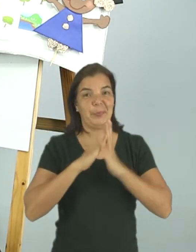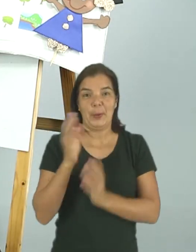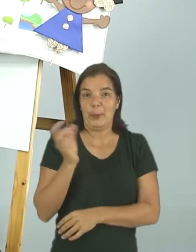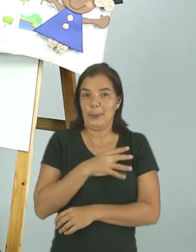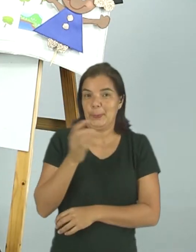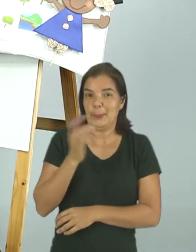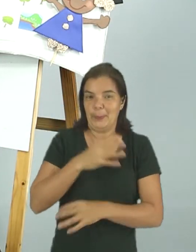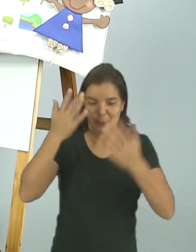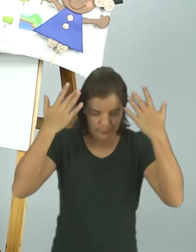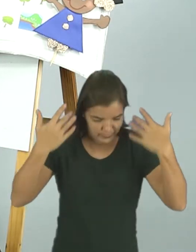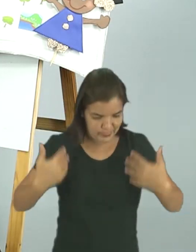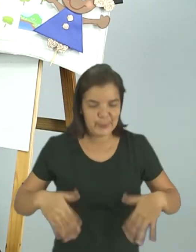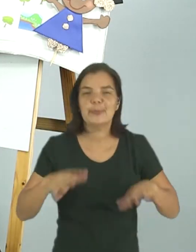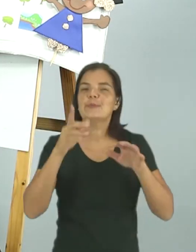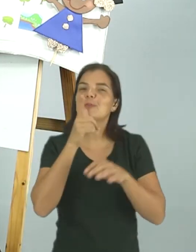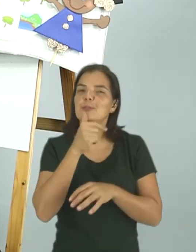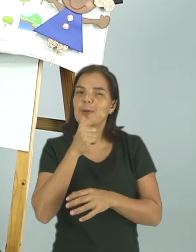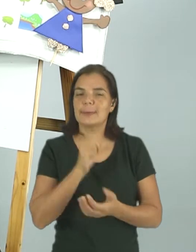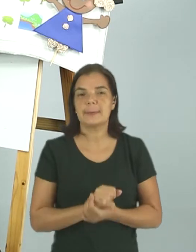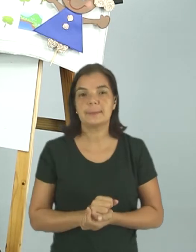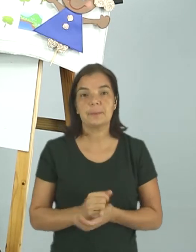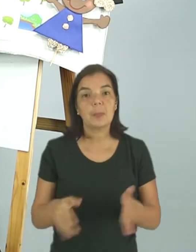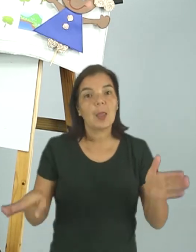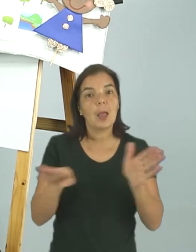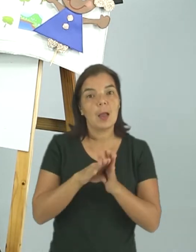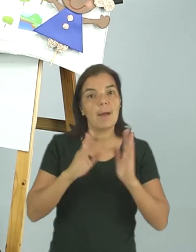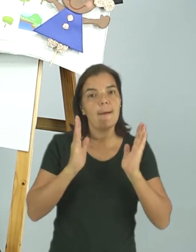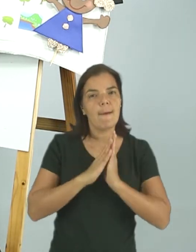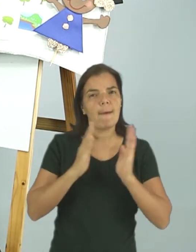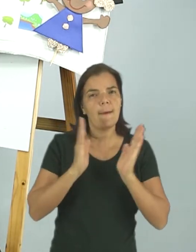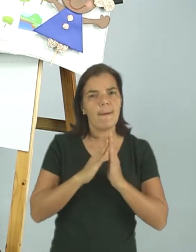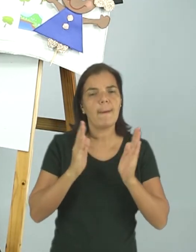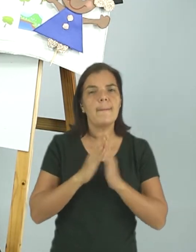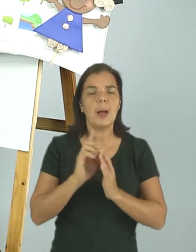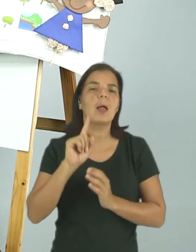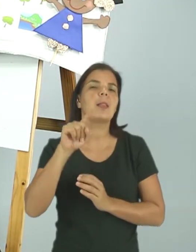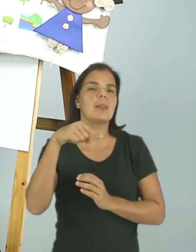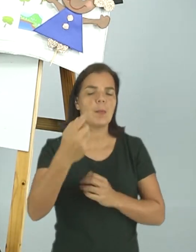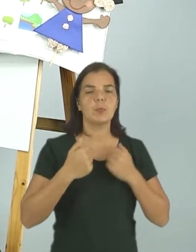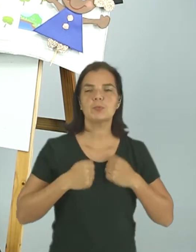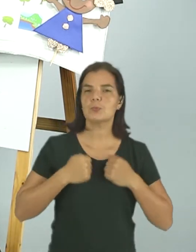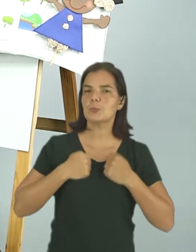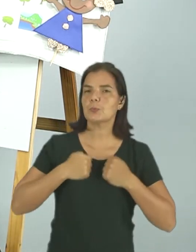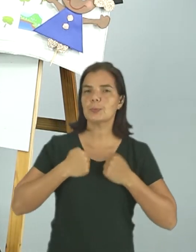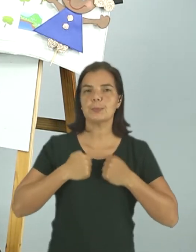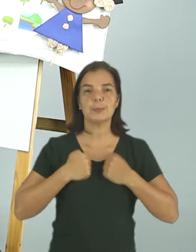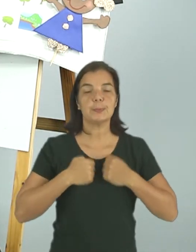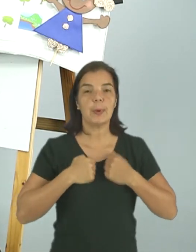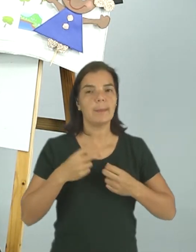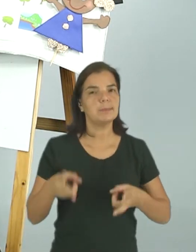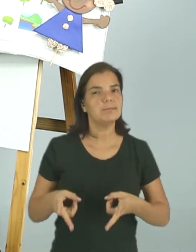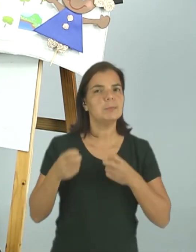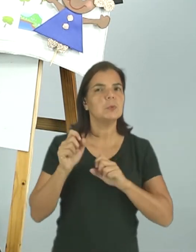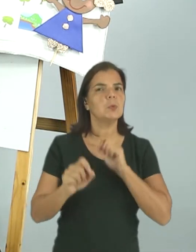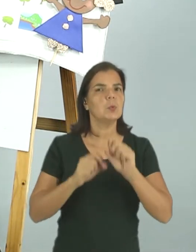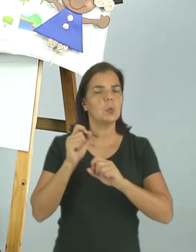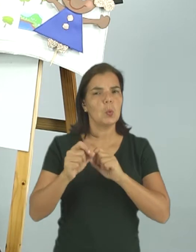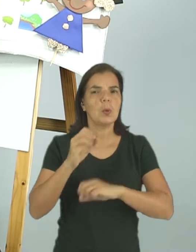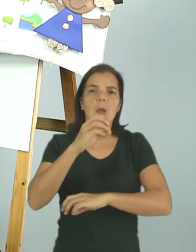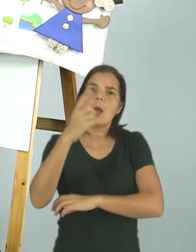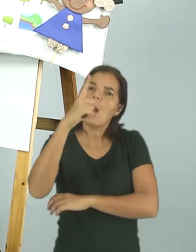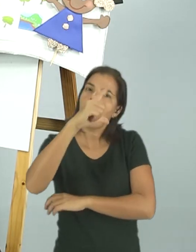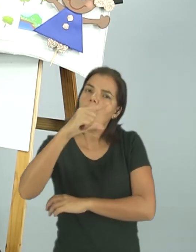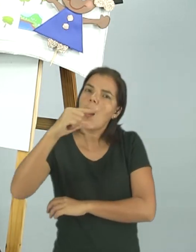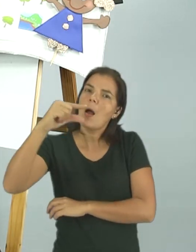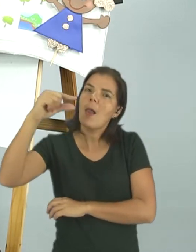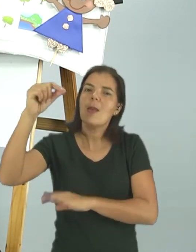medo de se molhar todinha. Em casa, Mila pegou depois de tomar o seu banhozinho. Ela percebeu que a lua já